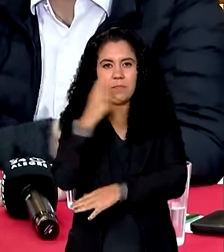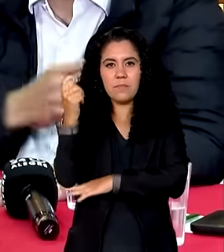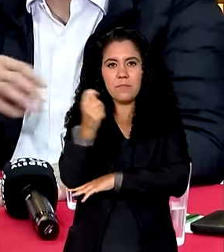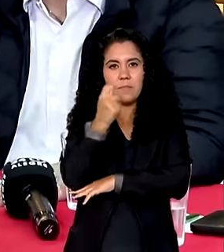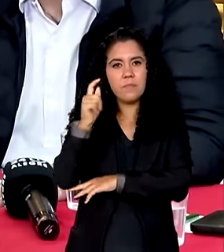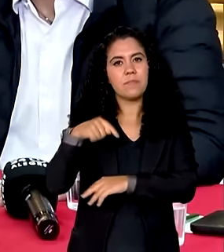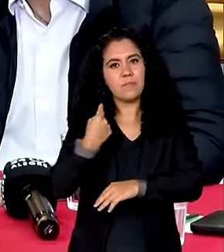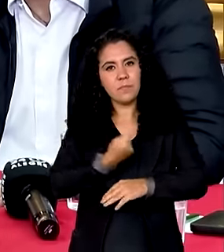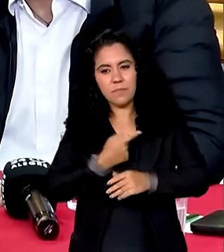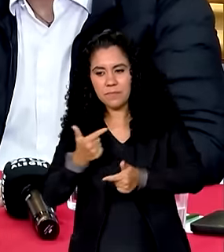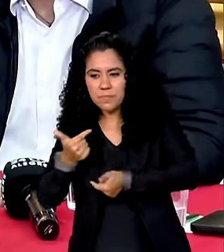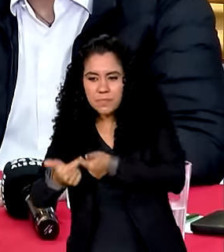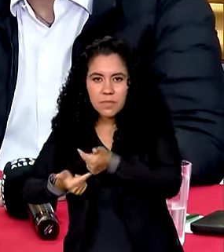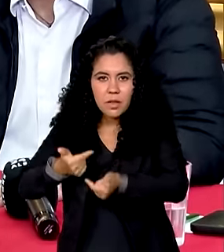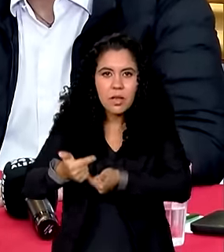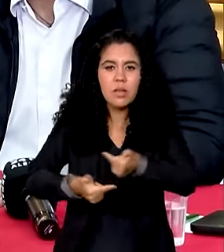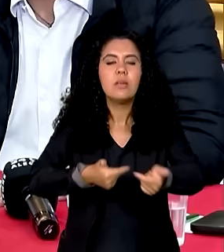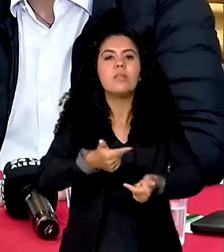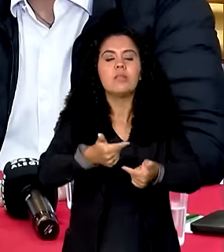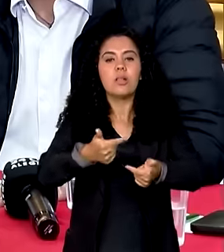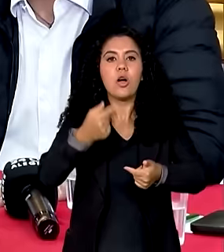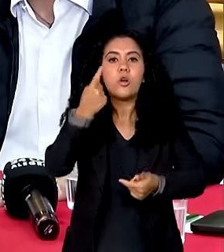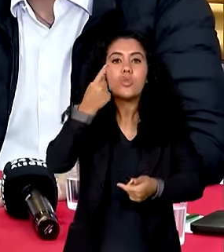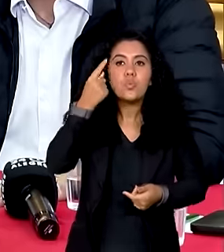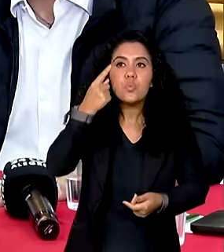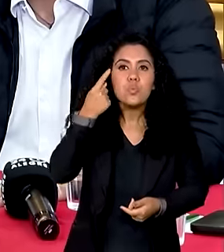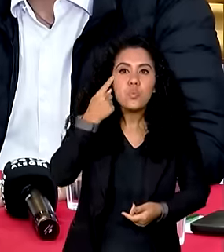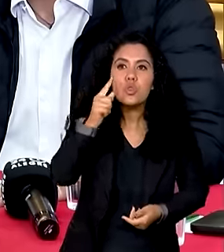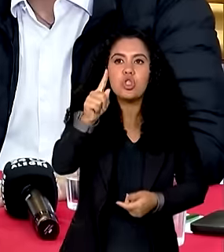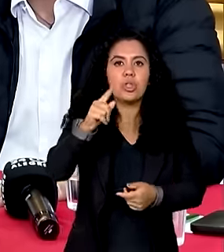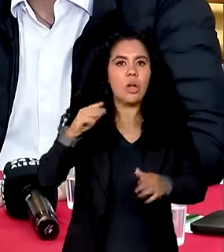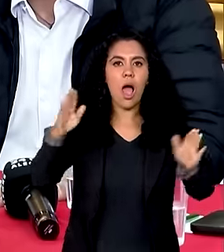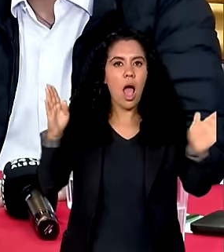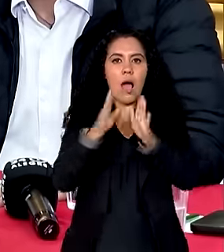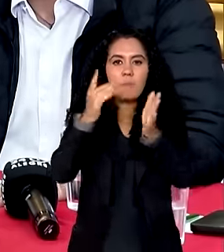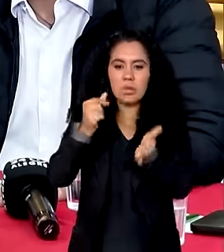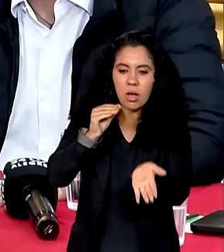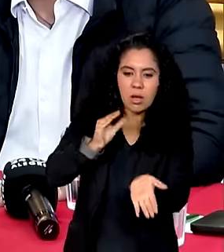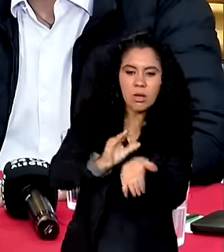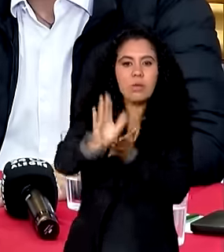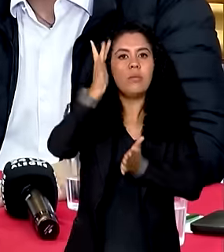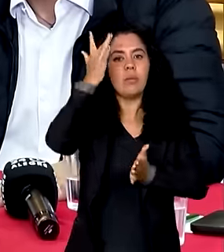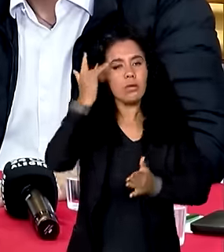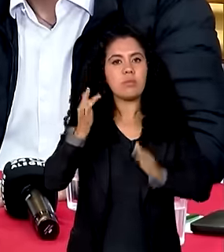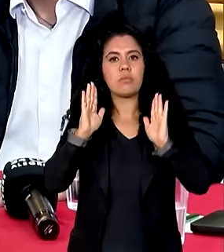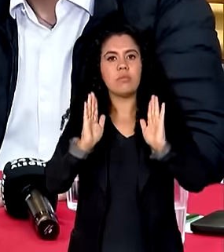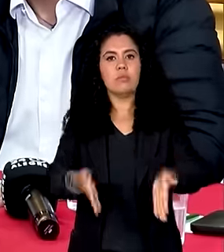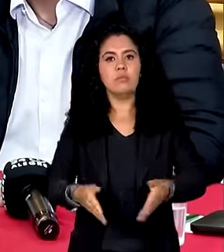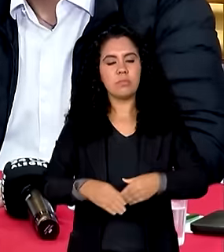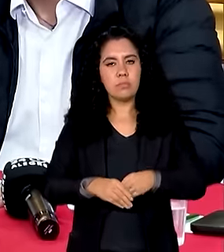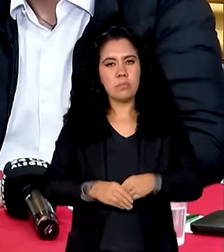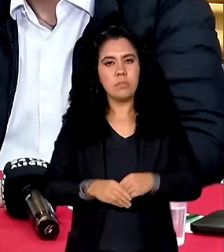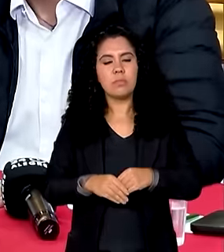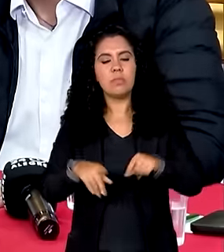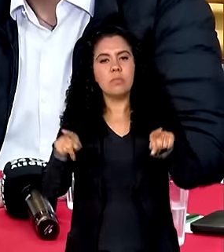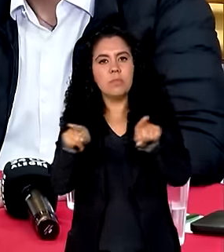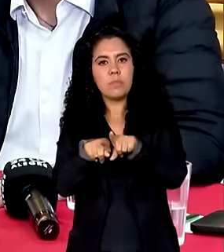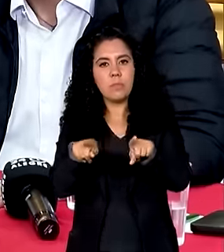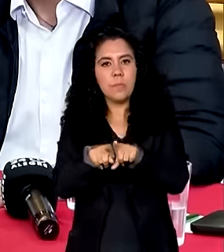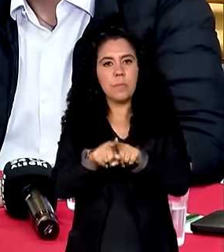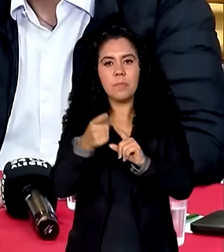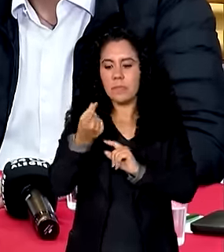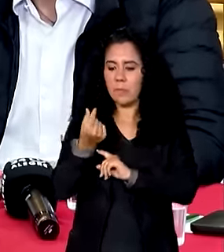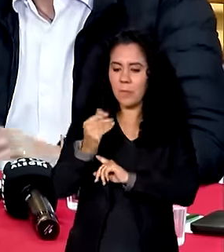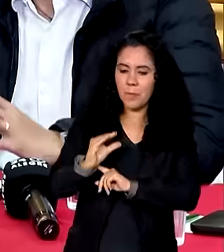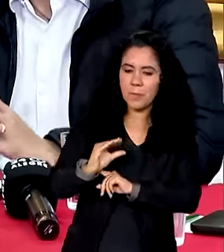trabalhando em aprovação num dia no outro dia a gente empenha e no dia seguinte no segundo dia a gente passa o recurso